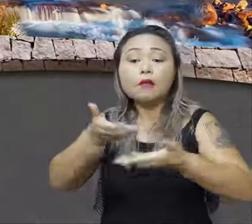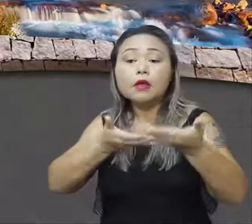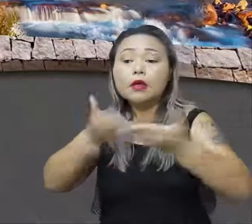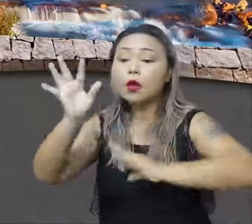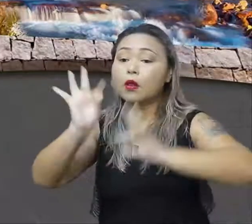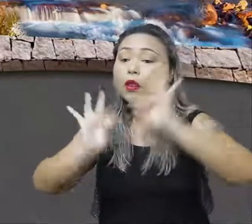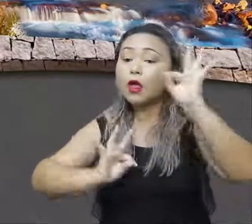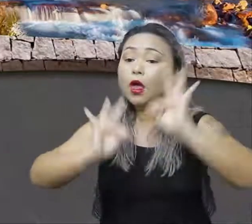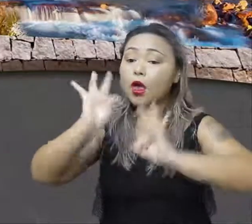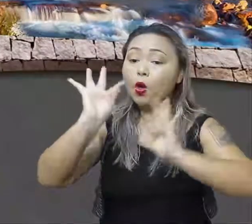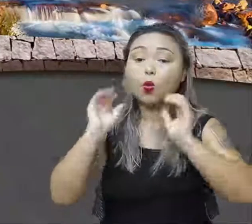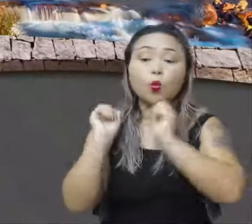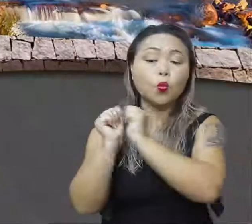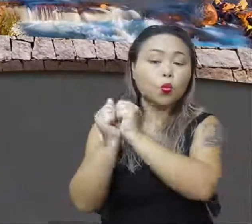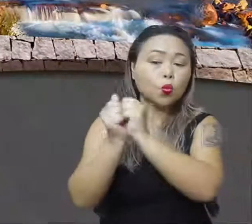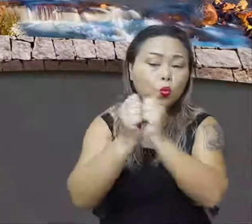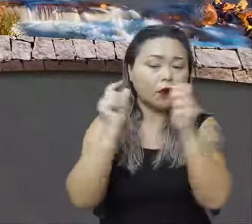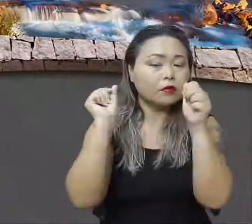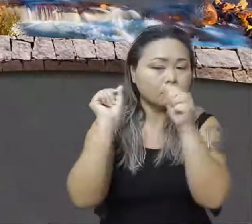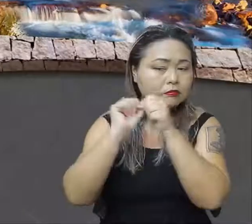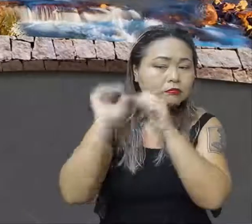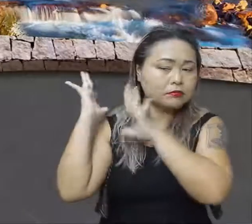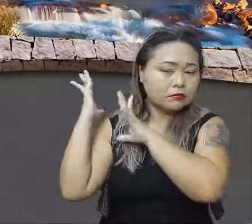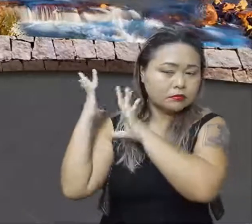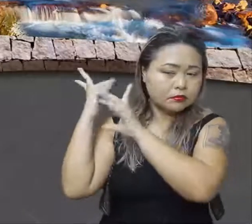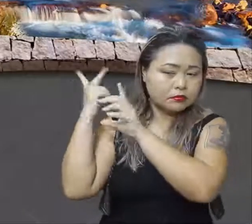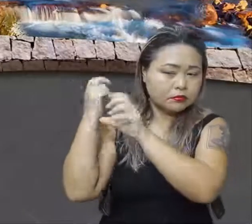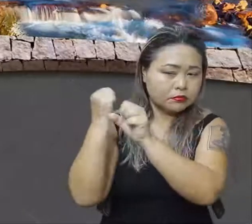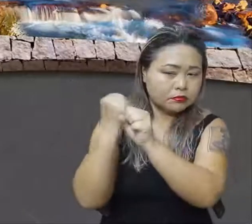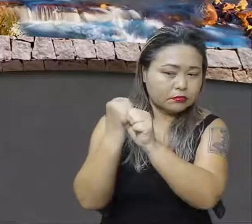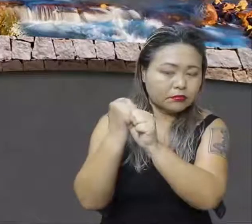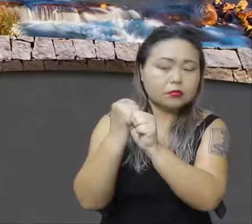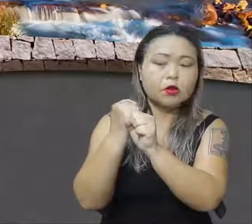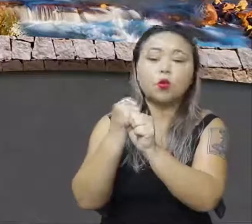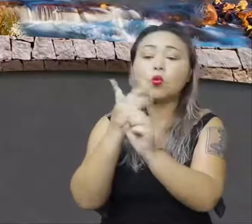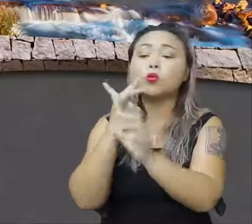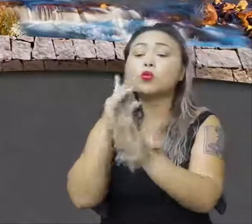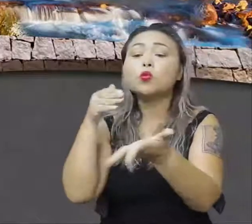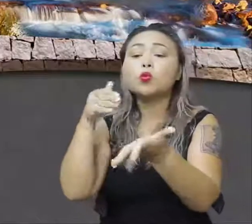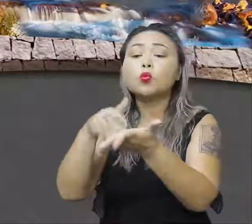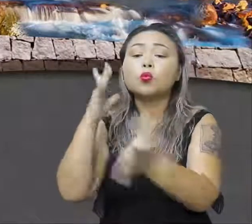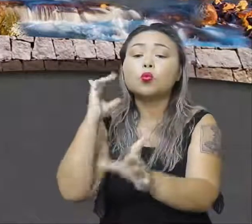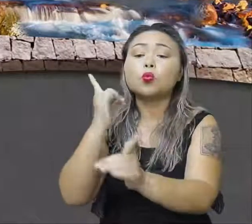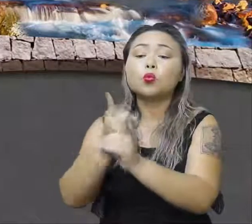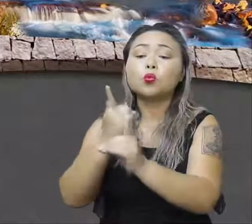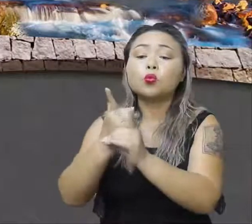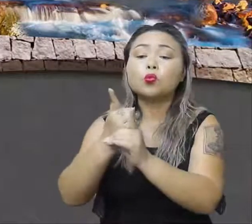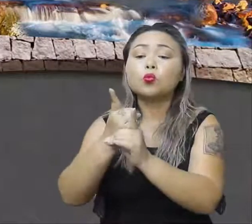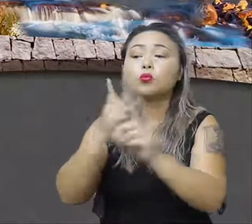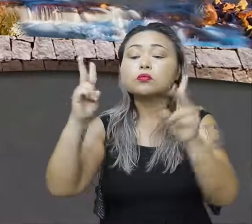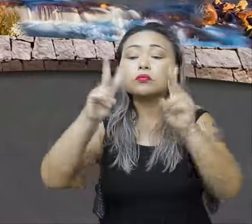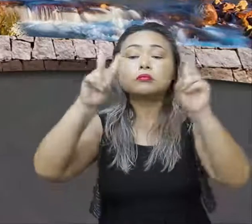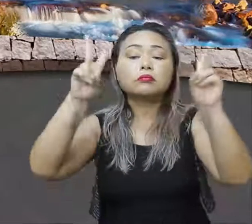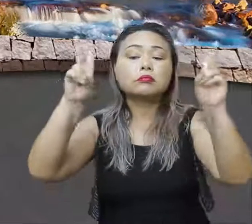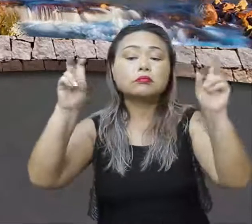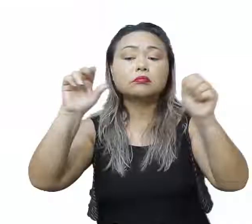Portanto, vamos fazer aquela revisão sobre o nosso último encontro, que foi sobre a questão